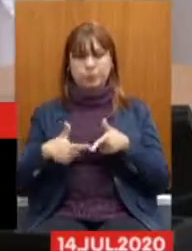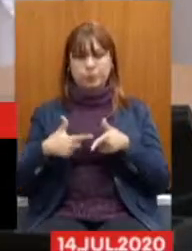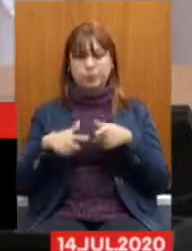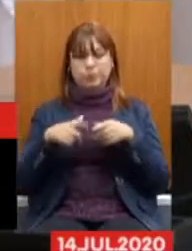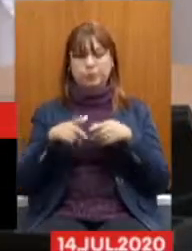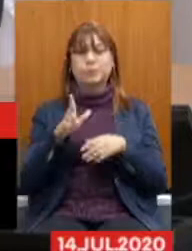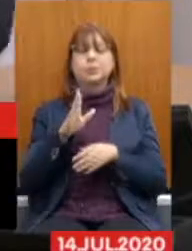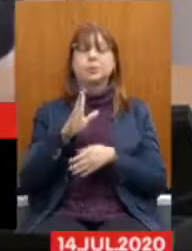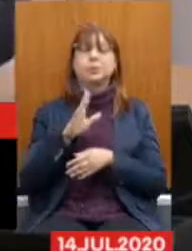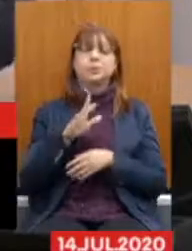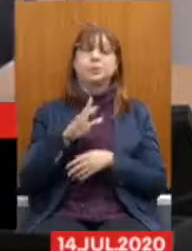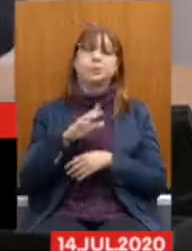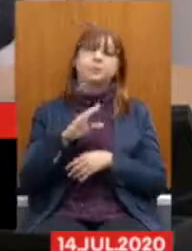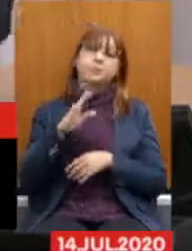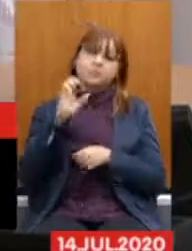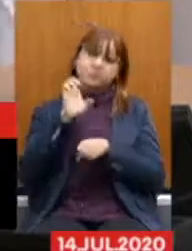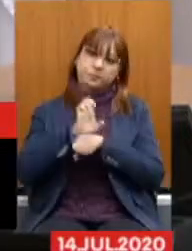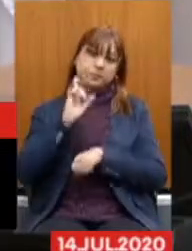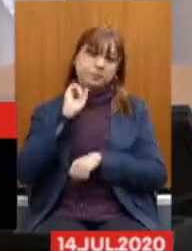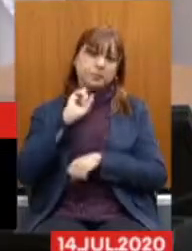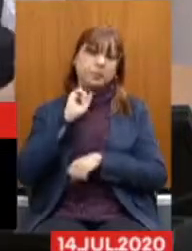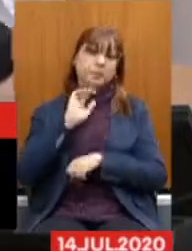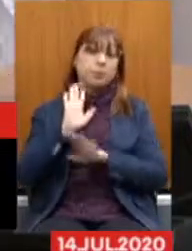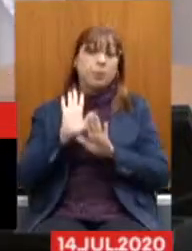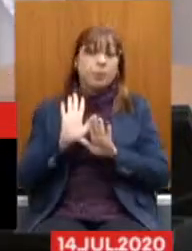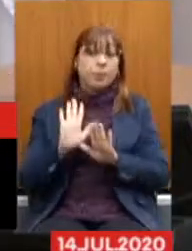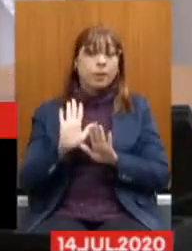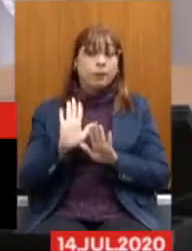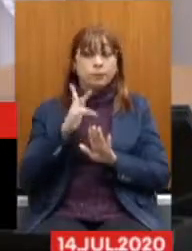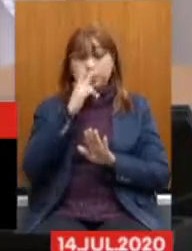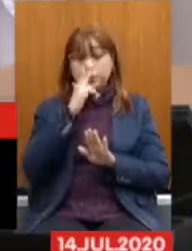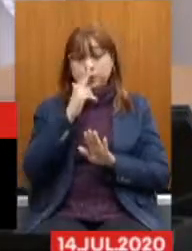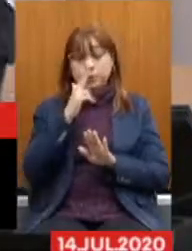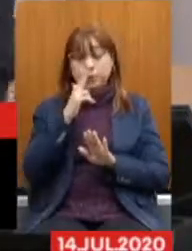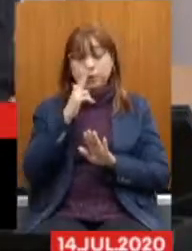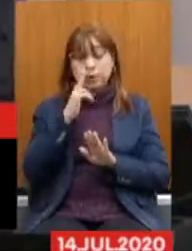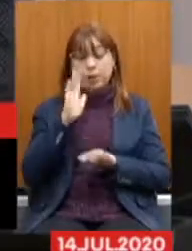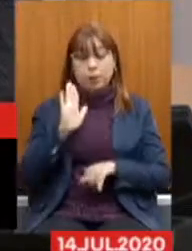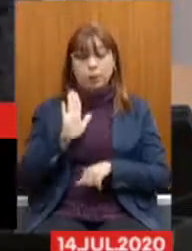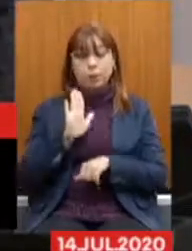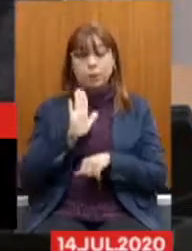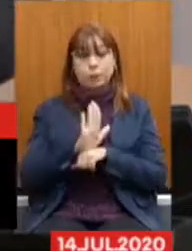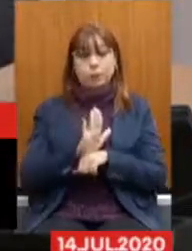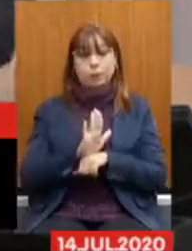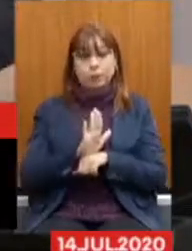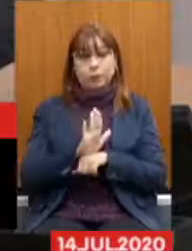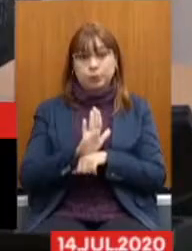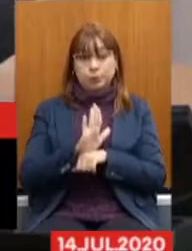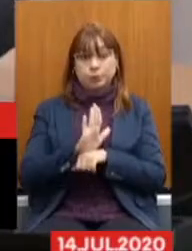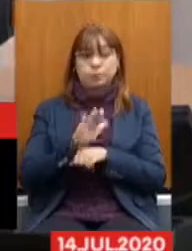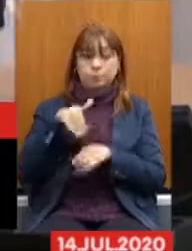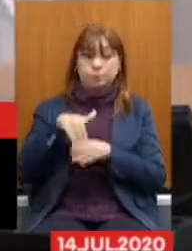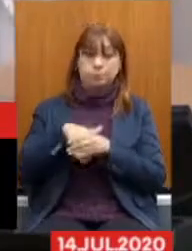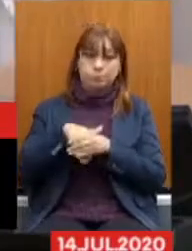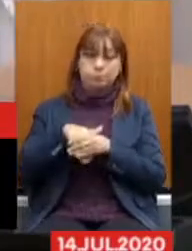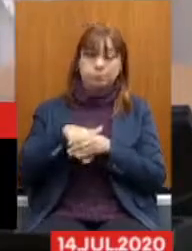E acabou ajudando eleger o senhor Romeu Zema